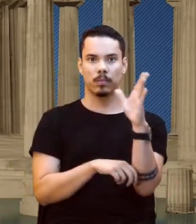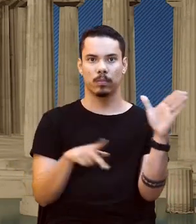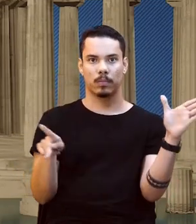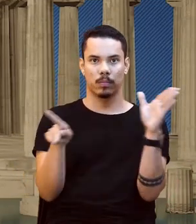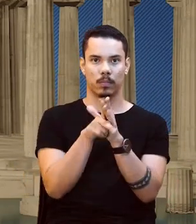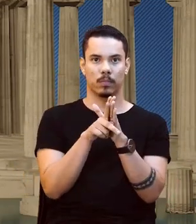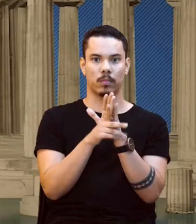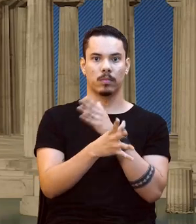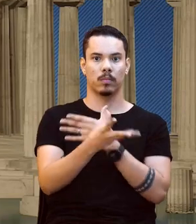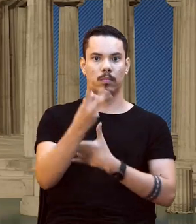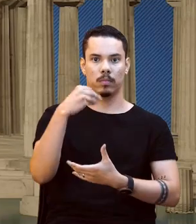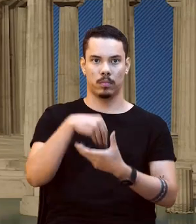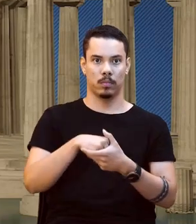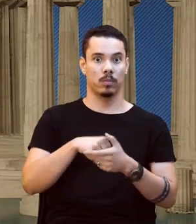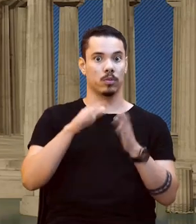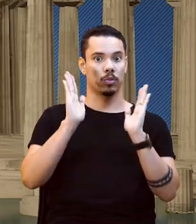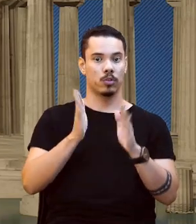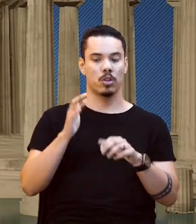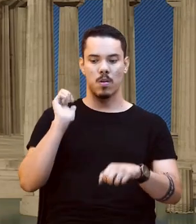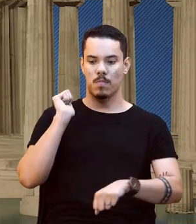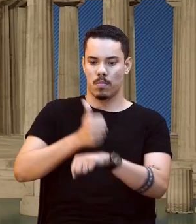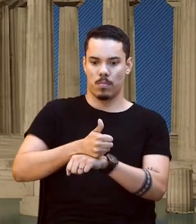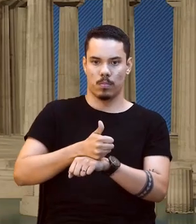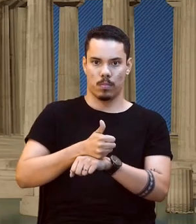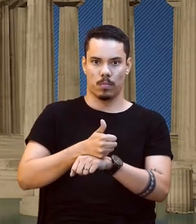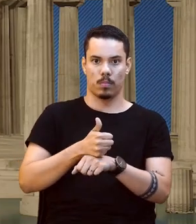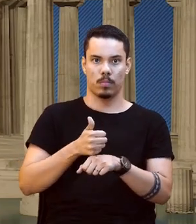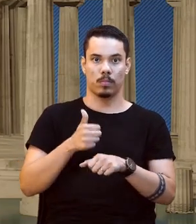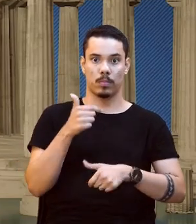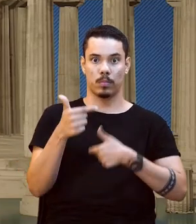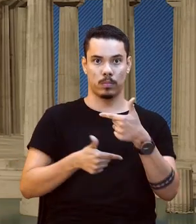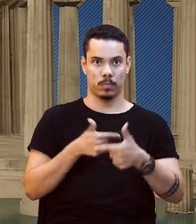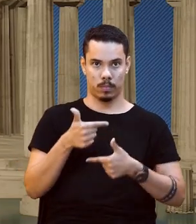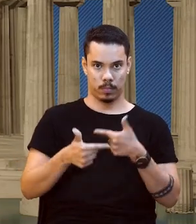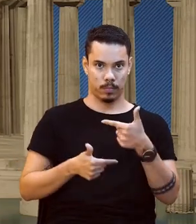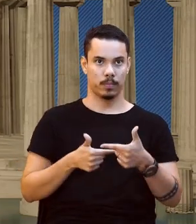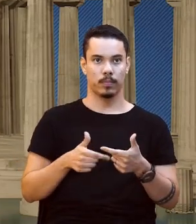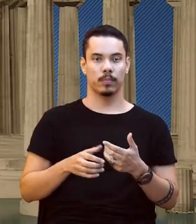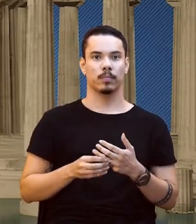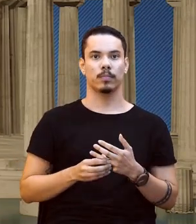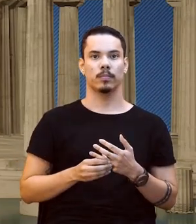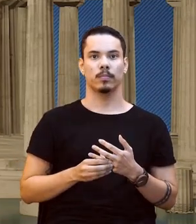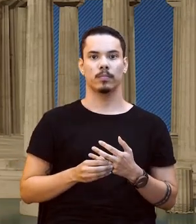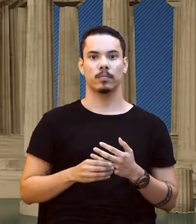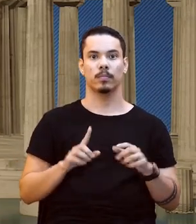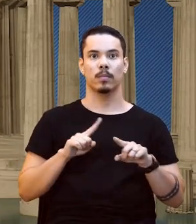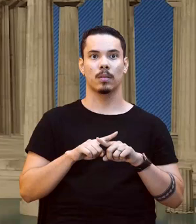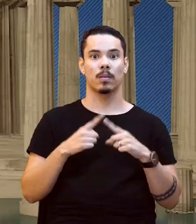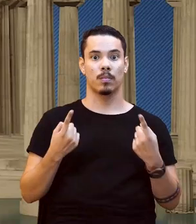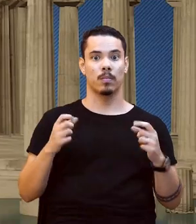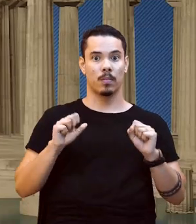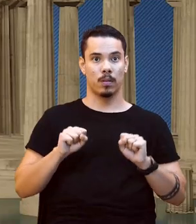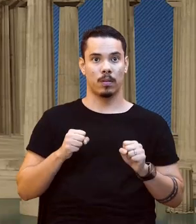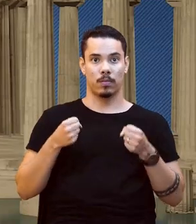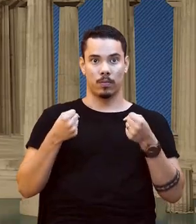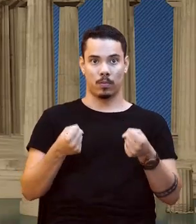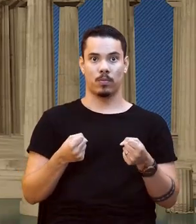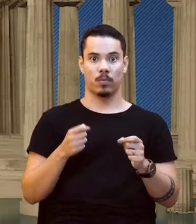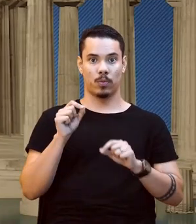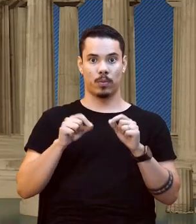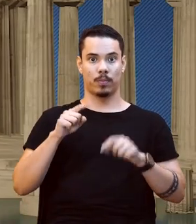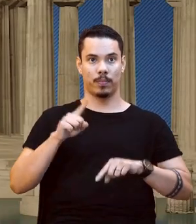né, que foi dado custo, combinado pra ele trabalhar. Ok? Só que assim, pra reforçar, gente, material